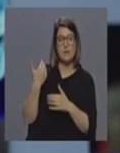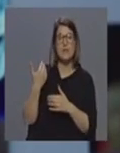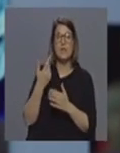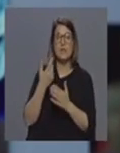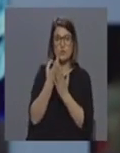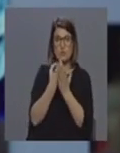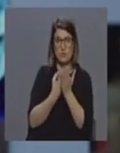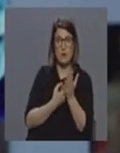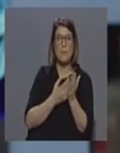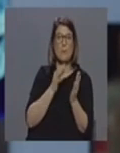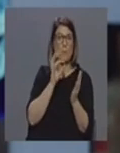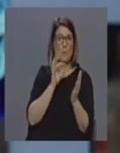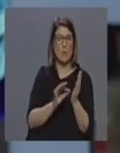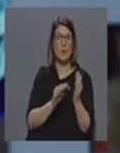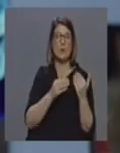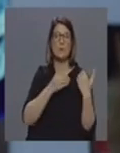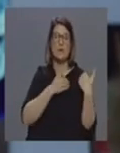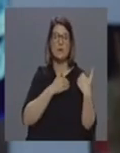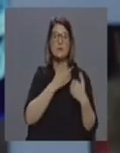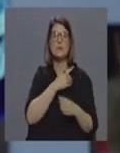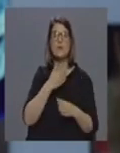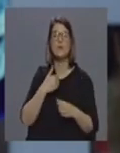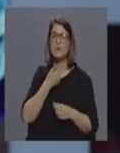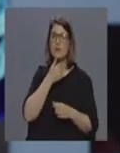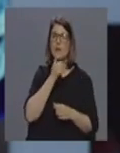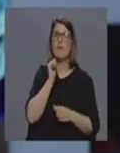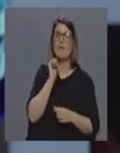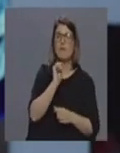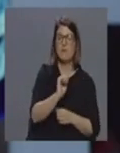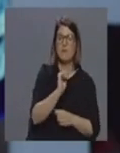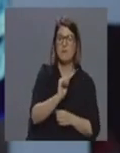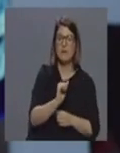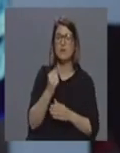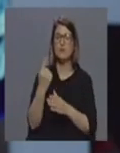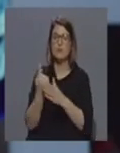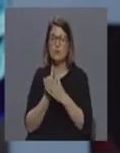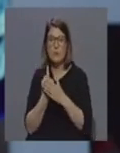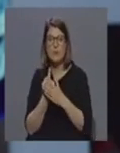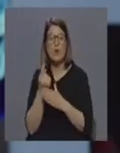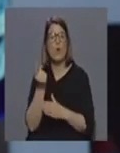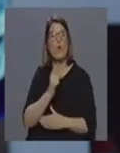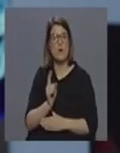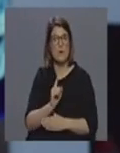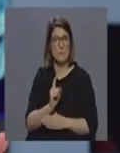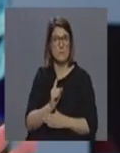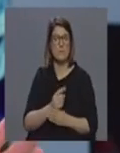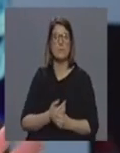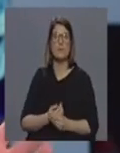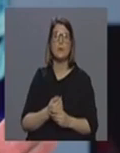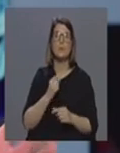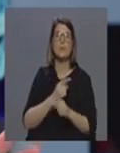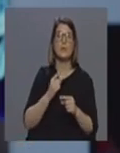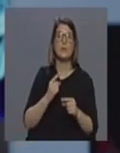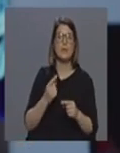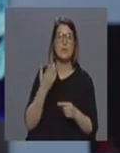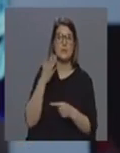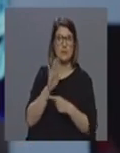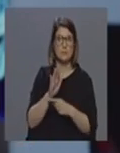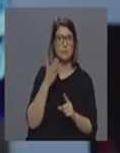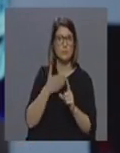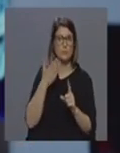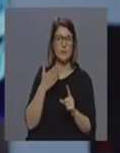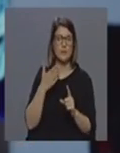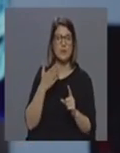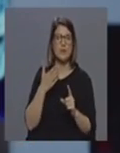questionário a autoridade de saúde é que irá determinar depois o isolamento ou não isolamento entretanto dessa pessoa temos aqui exemplos concretos não